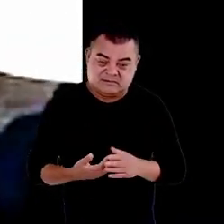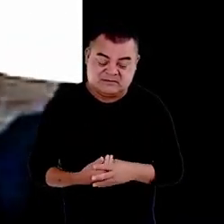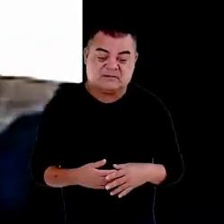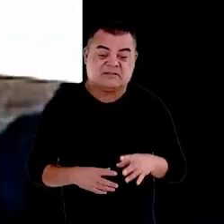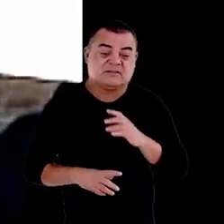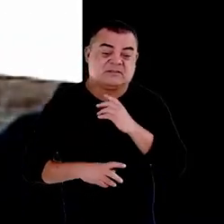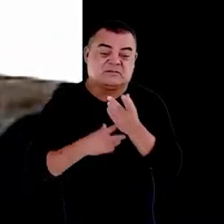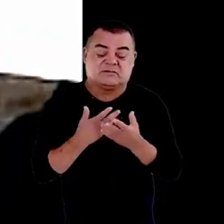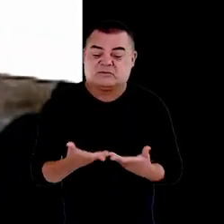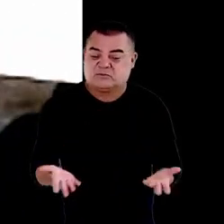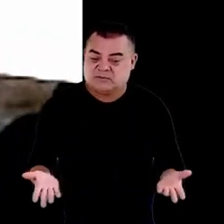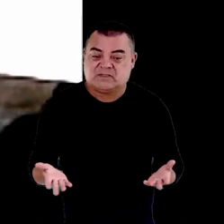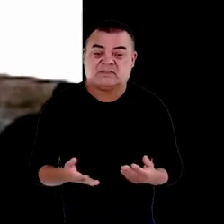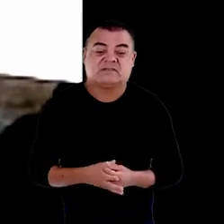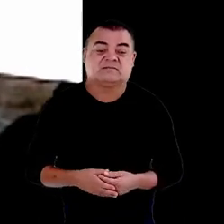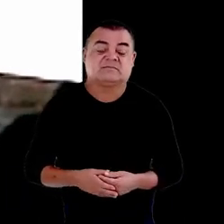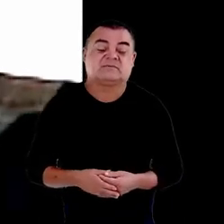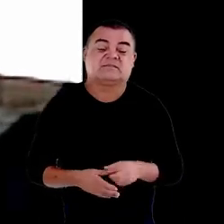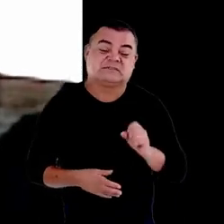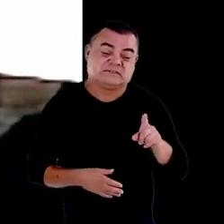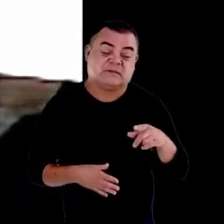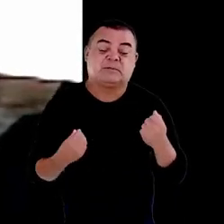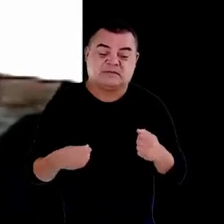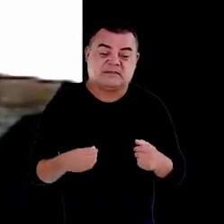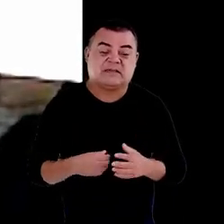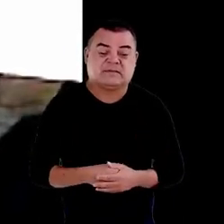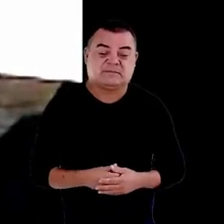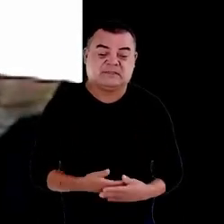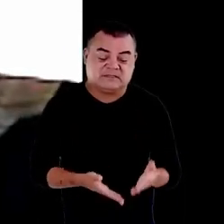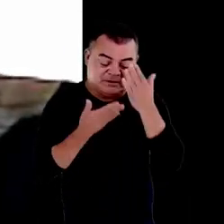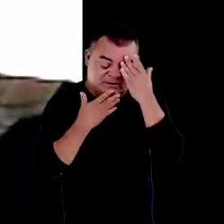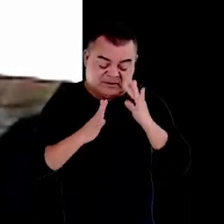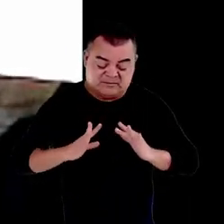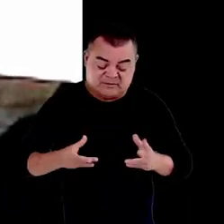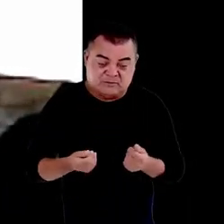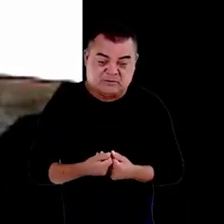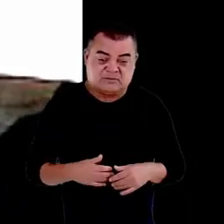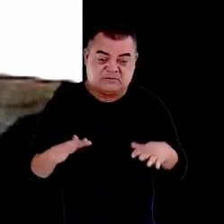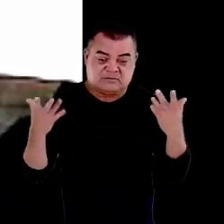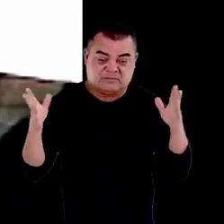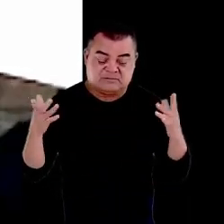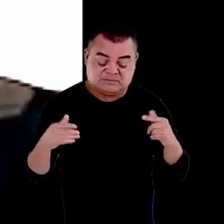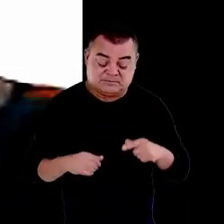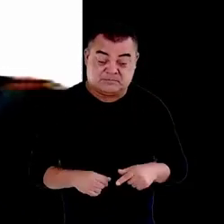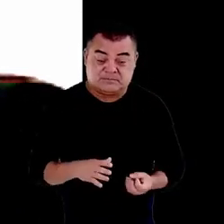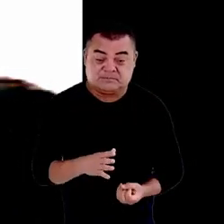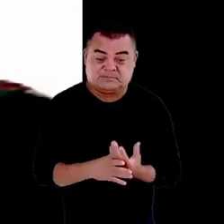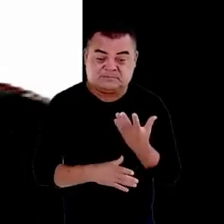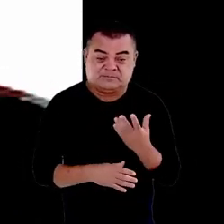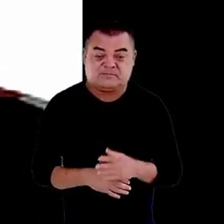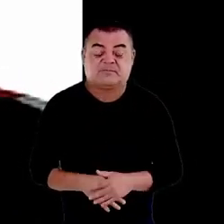trabalho que se precise gratidão a todos e parabéns por esta iniciativa